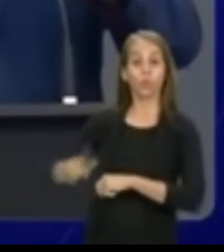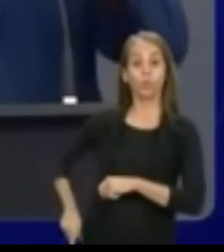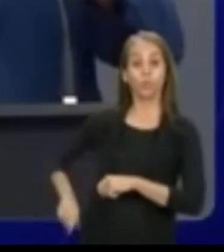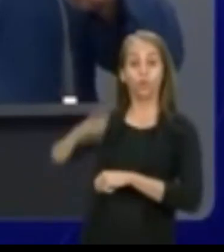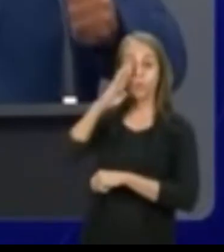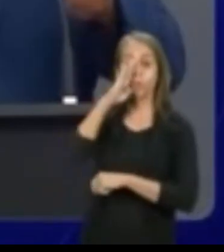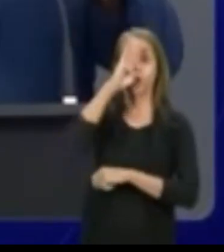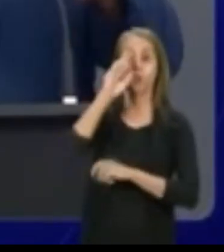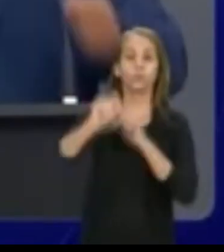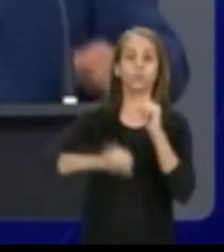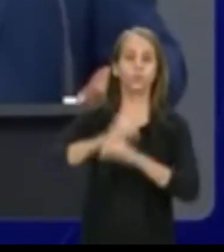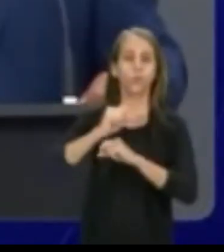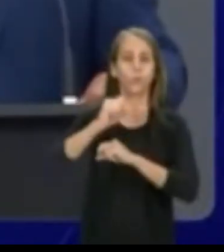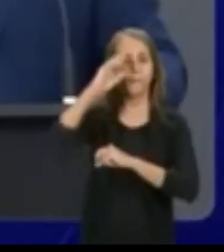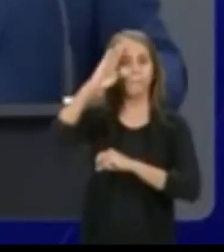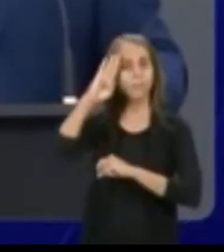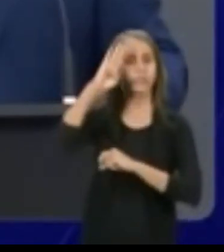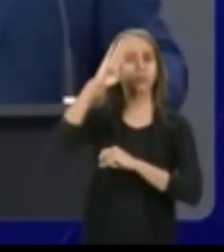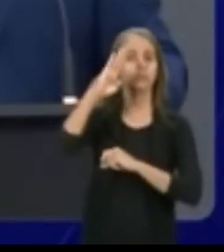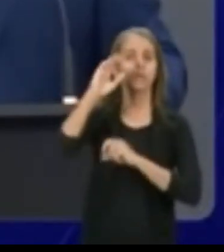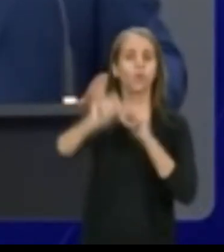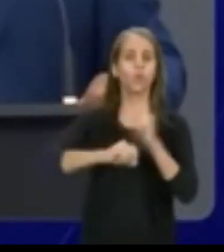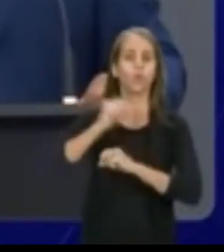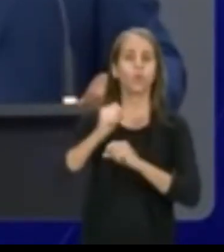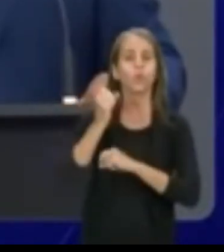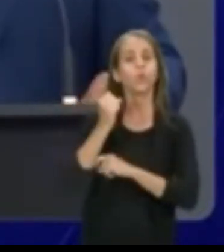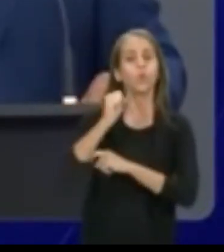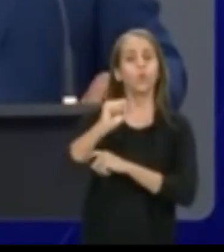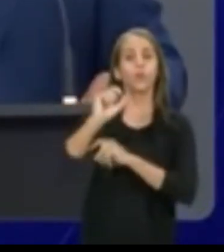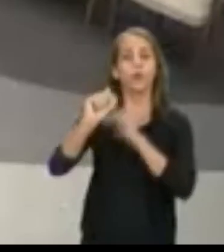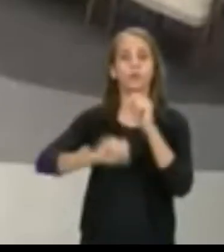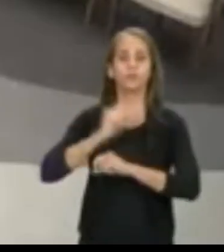primoroso no combate à questão da crise, que poderia ser pior.